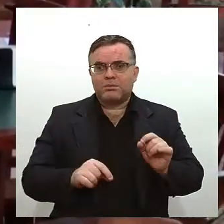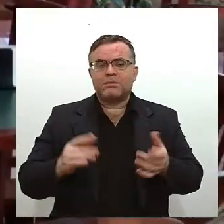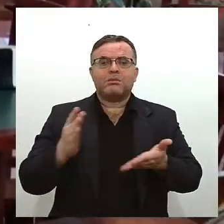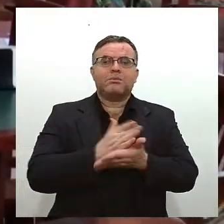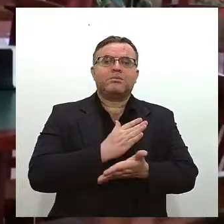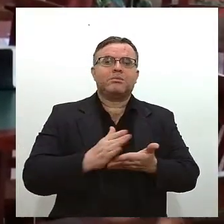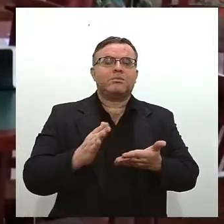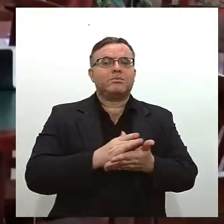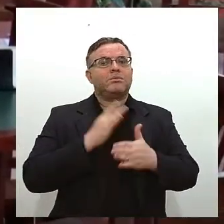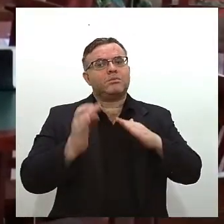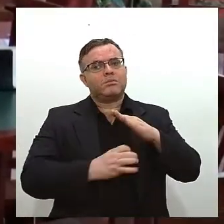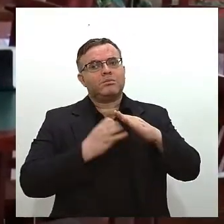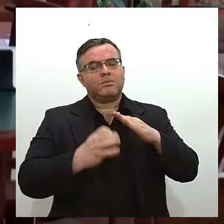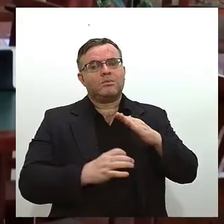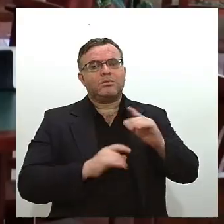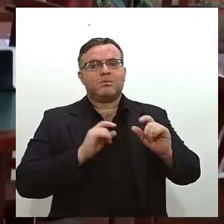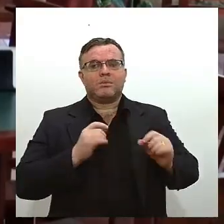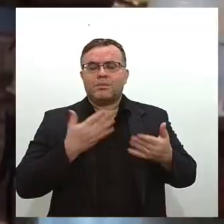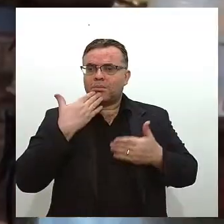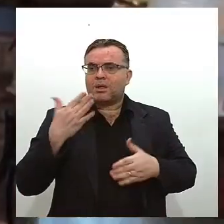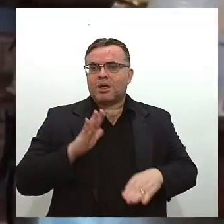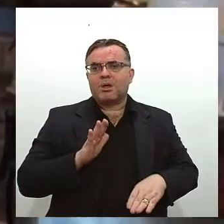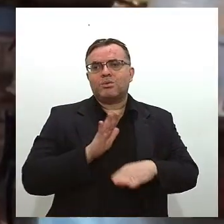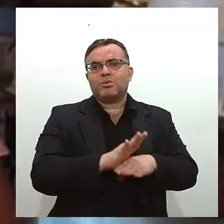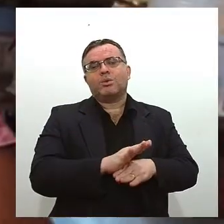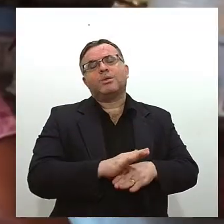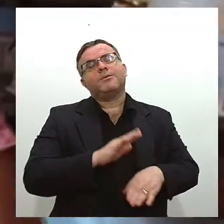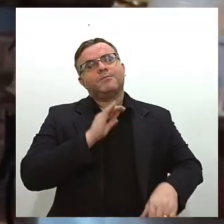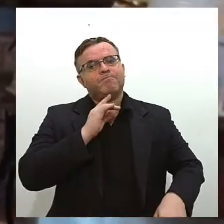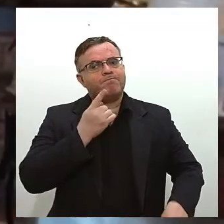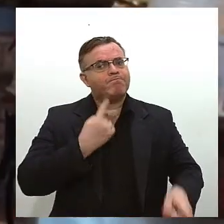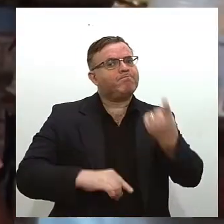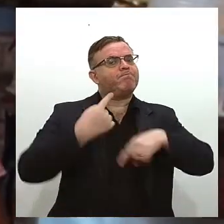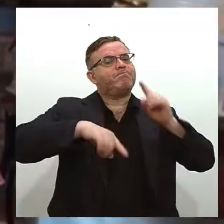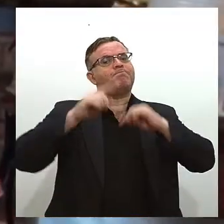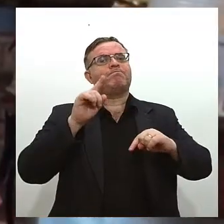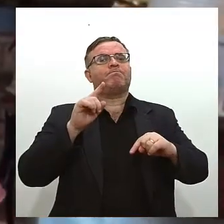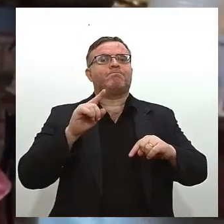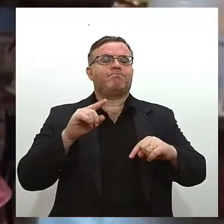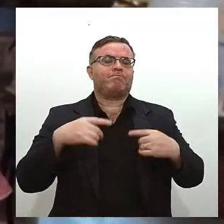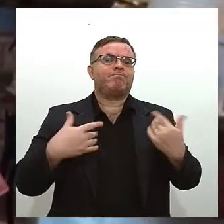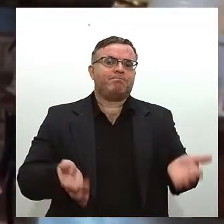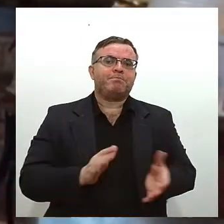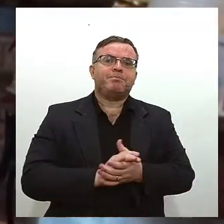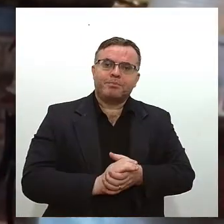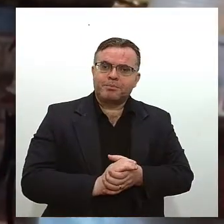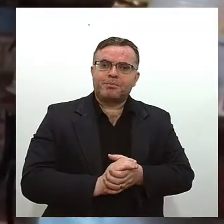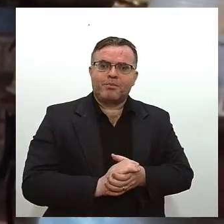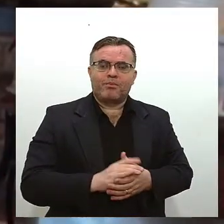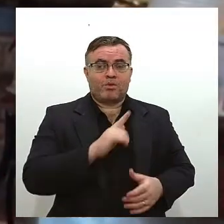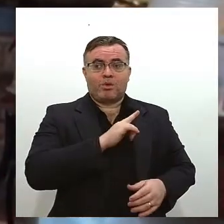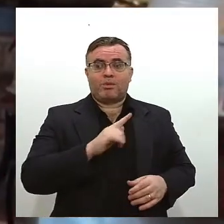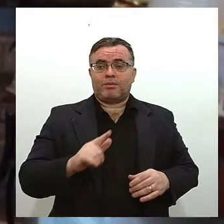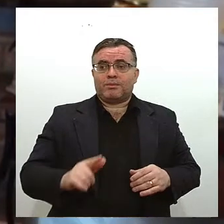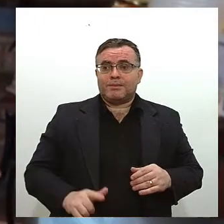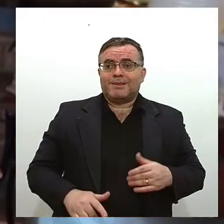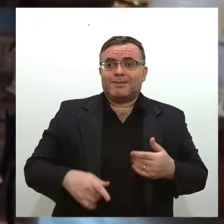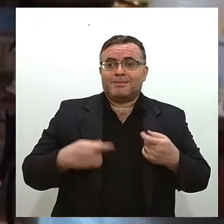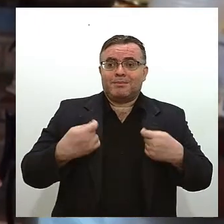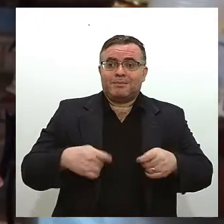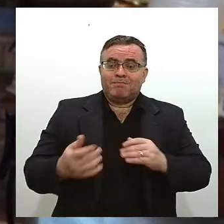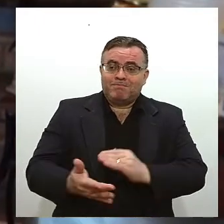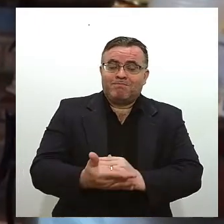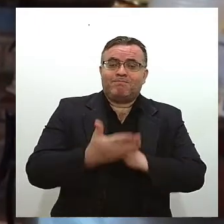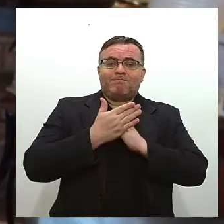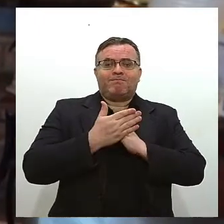ajuda para superar a crise. O governo tornou-se um sócio muito cruel nosso no geral além de